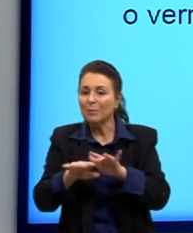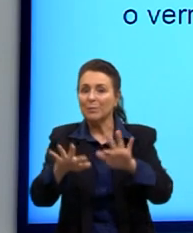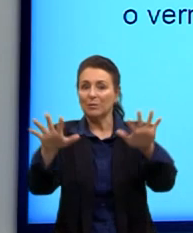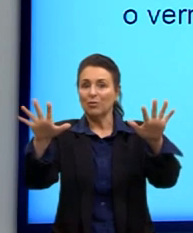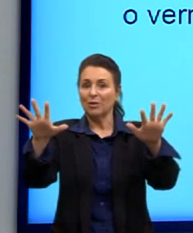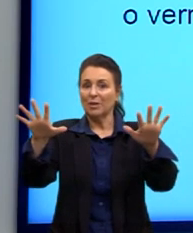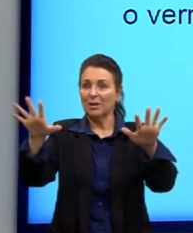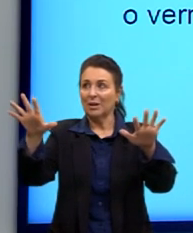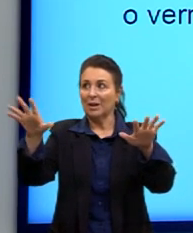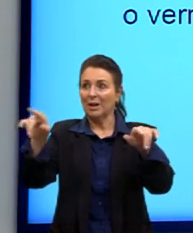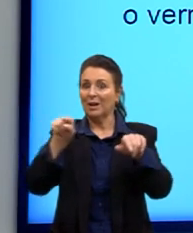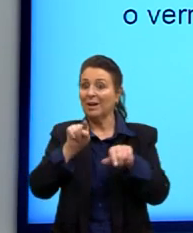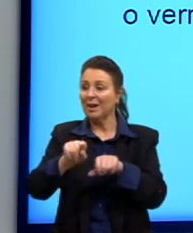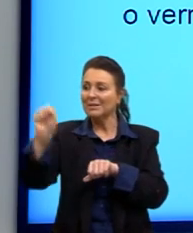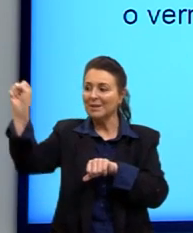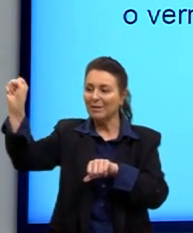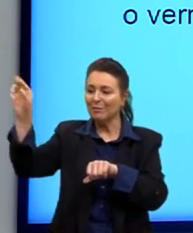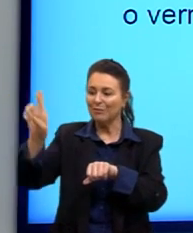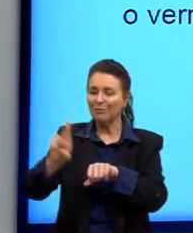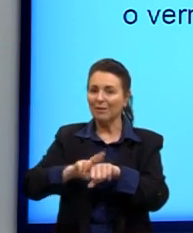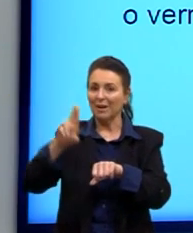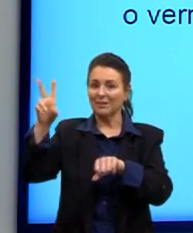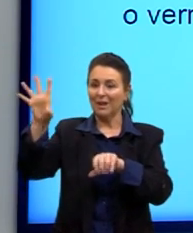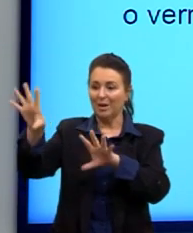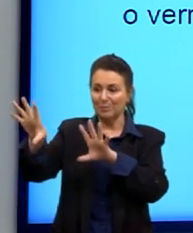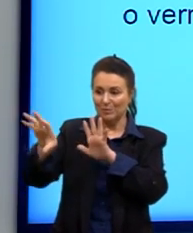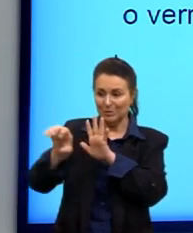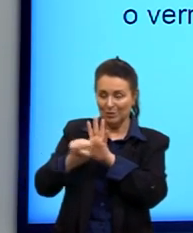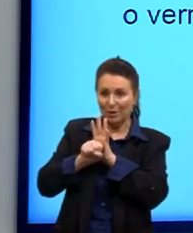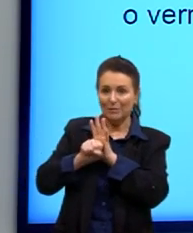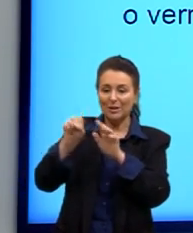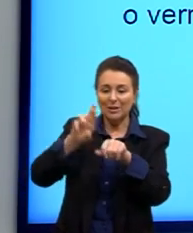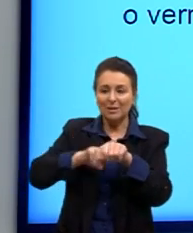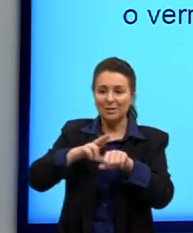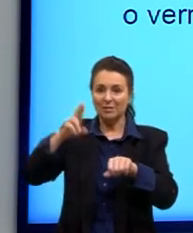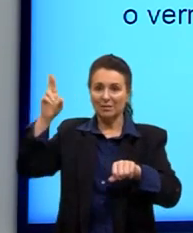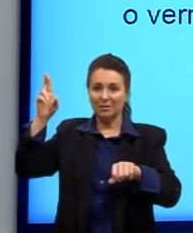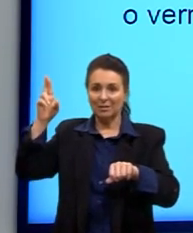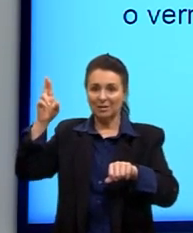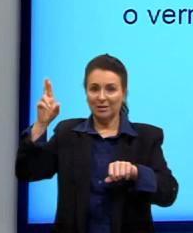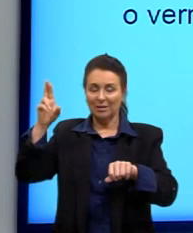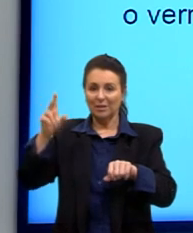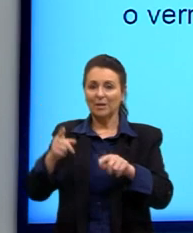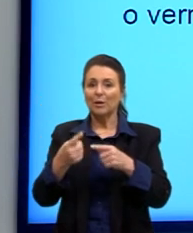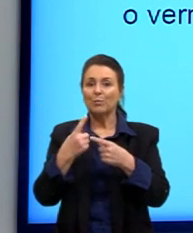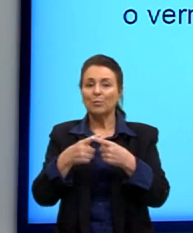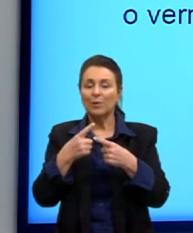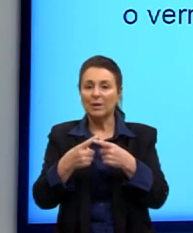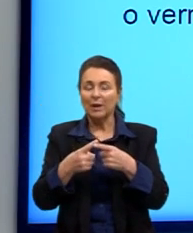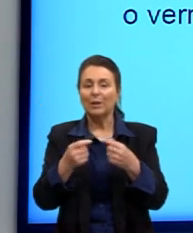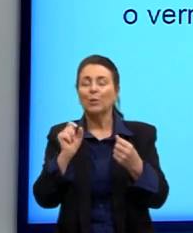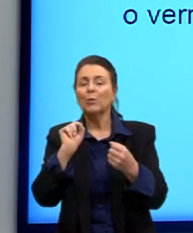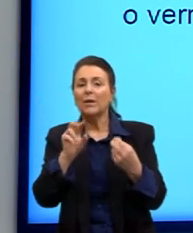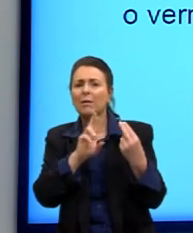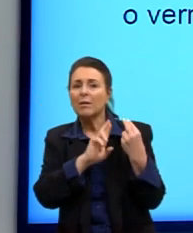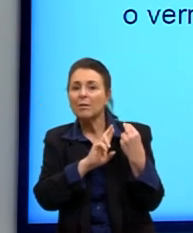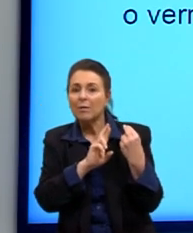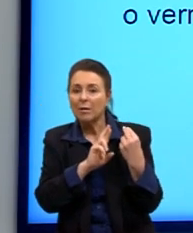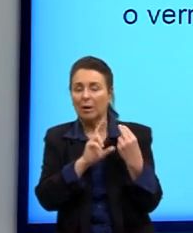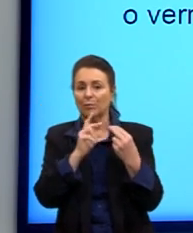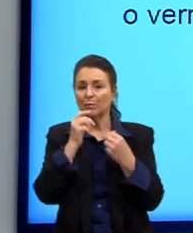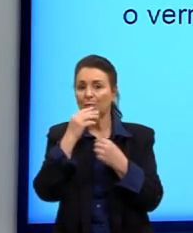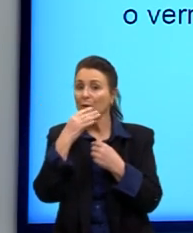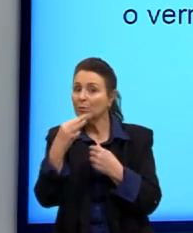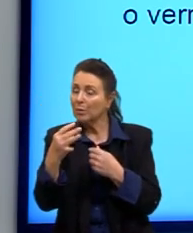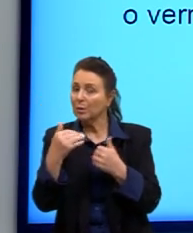Eles refletem apenas parte da luz que incide neles, a parte responsável por suas cores.